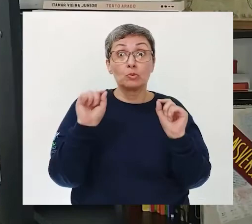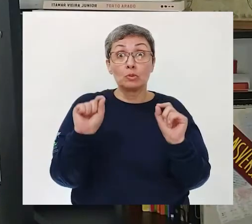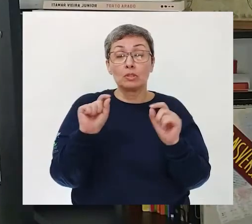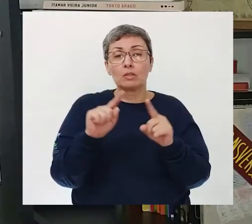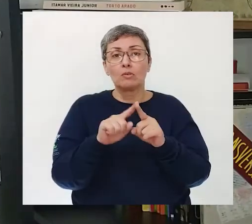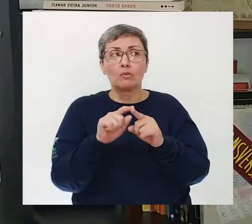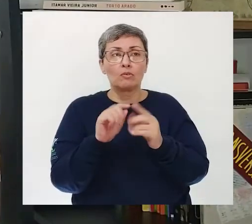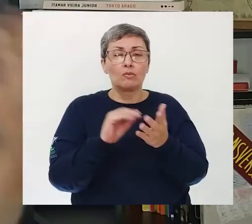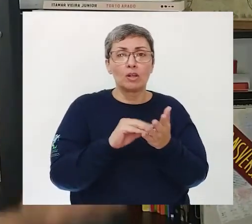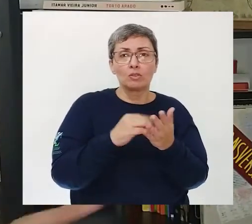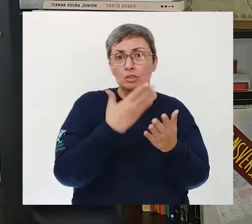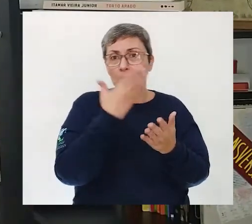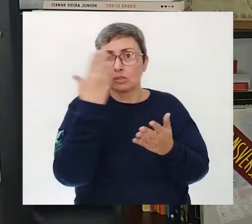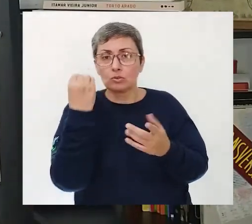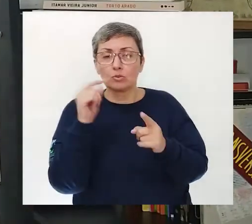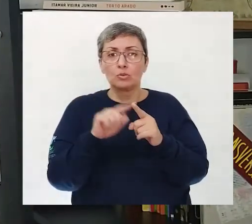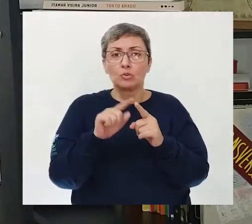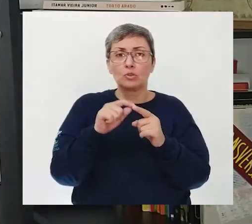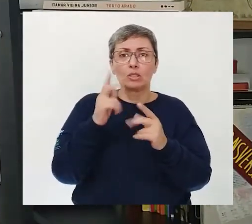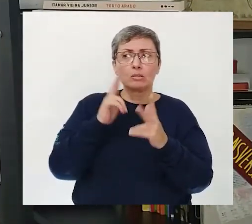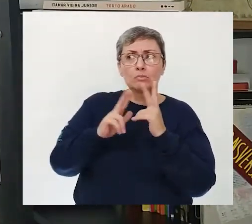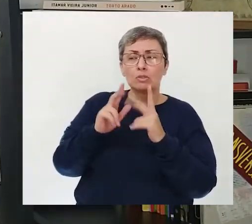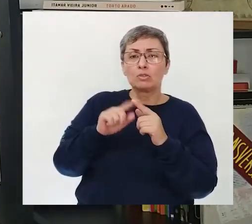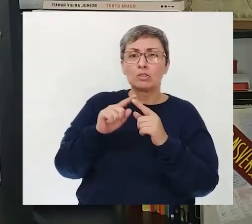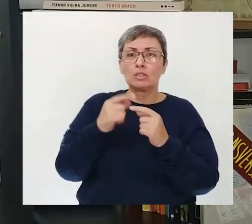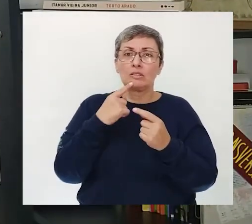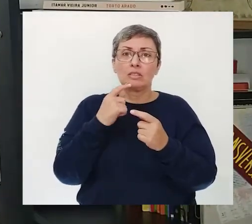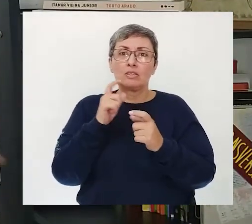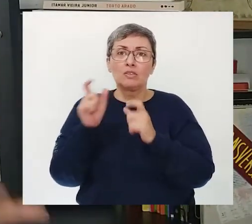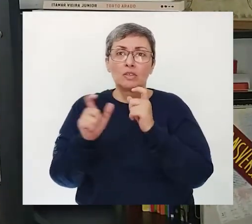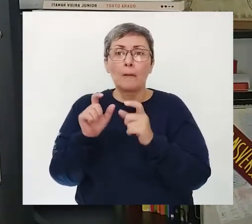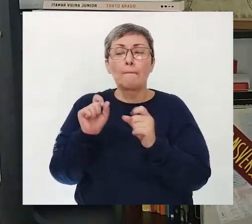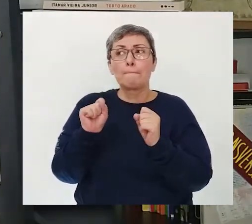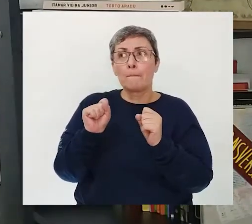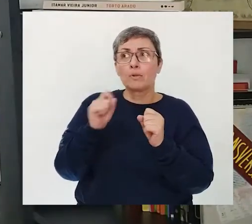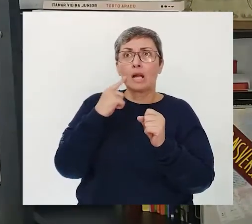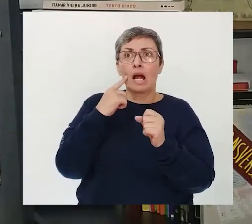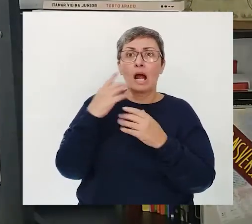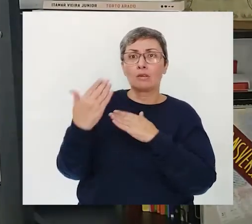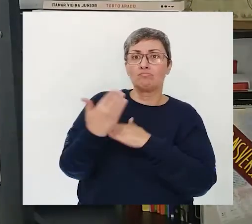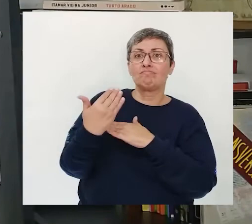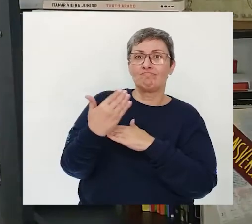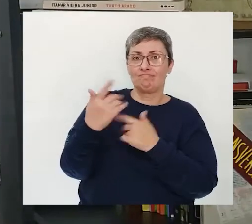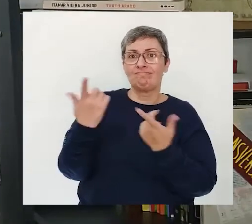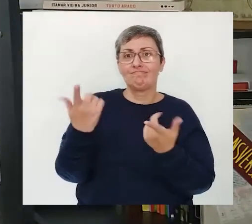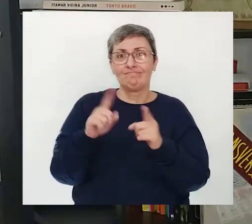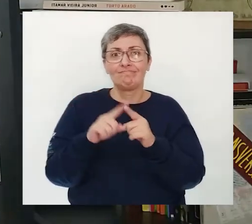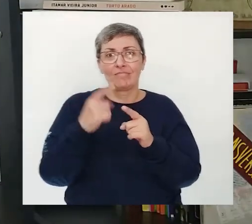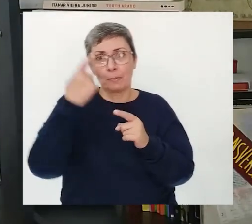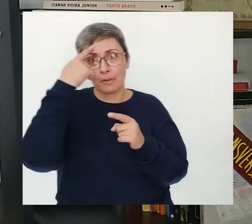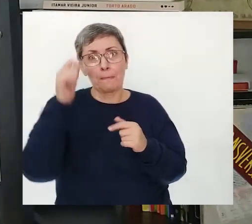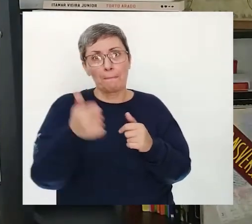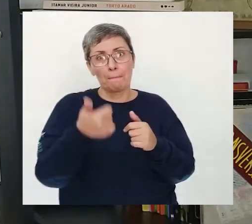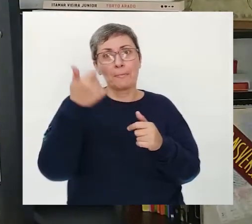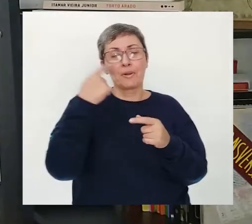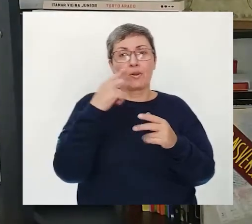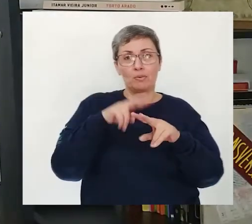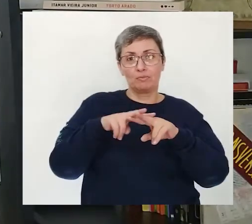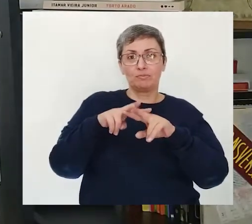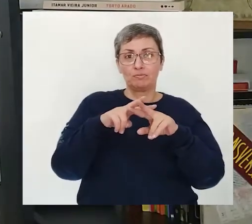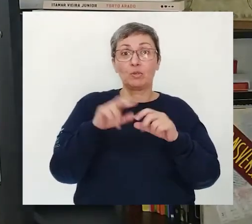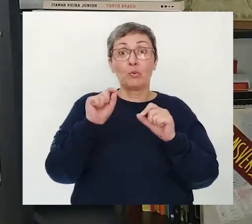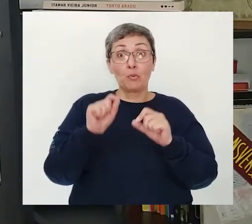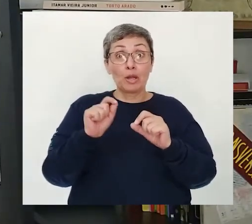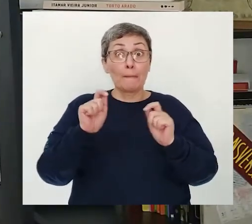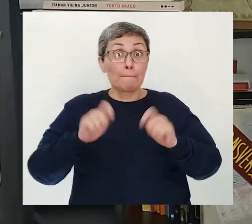Se ficou algo esquecido Ou se vocês ouviram Algumas críticas Porque isso acaba Às vezes ajudando a gente Aí a pensar melhor E rever